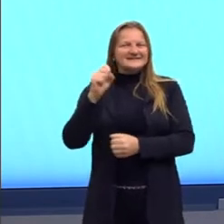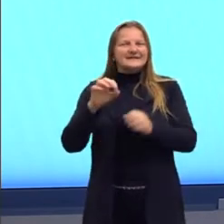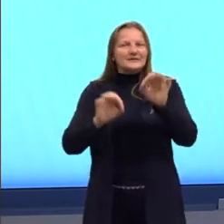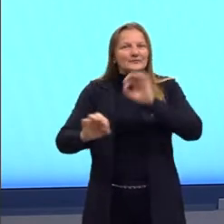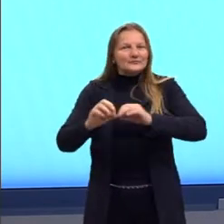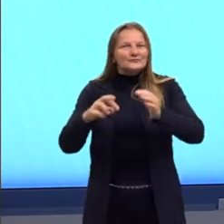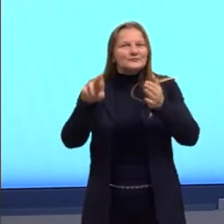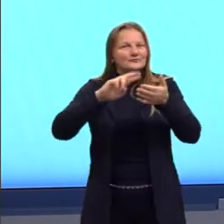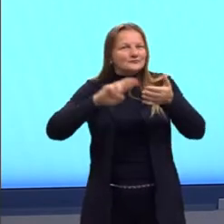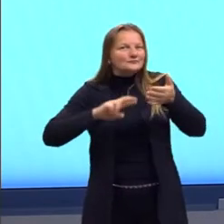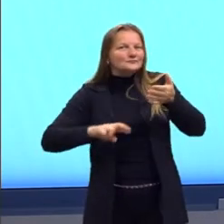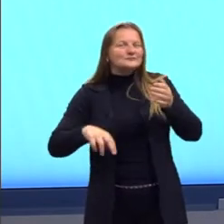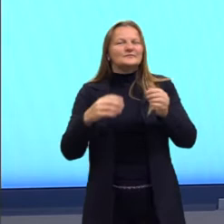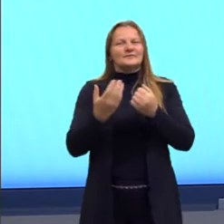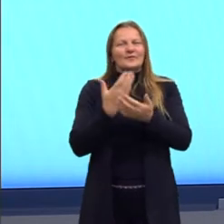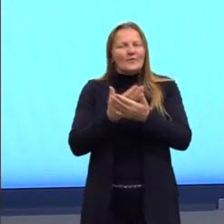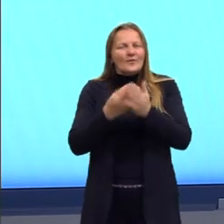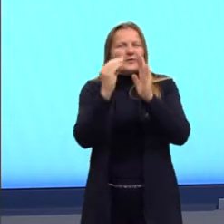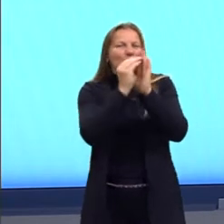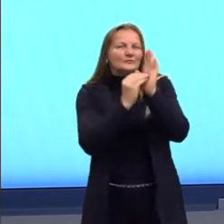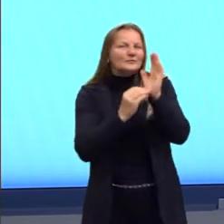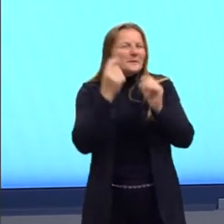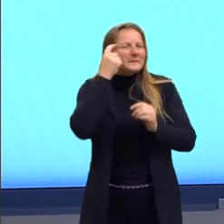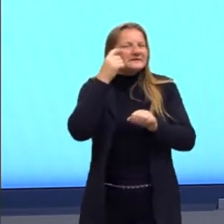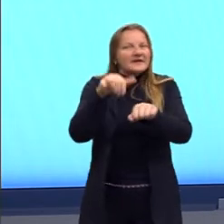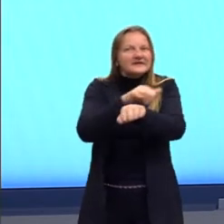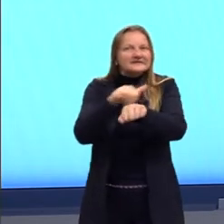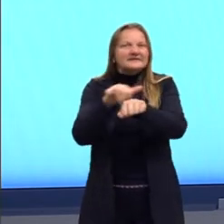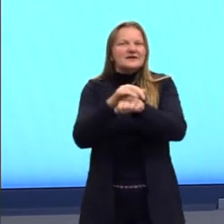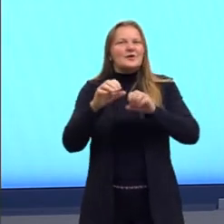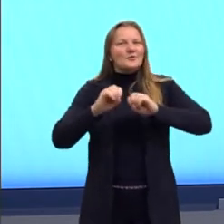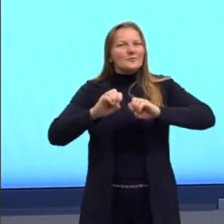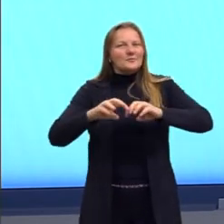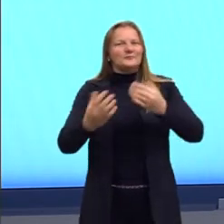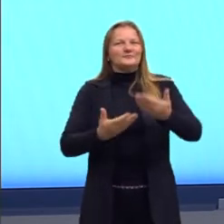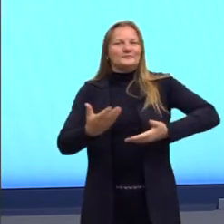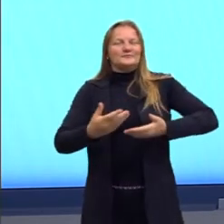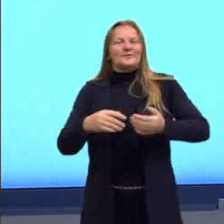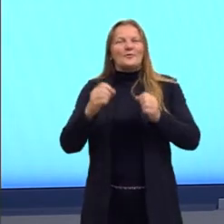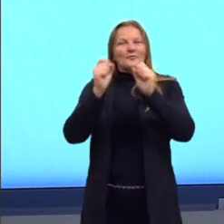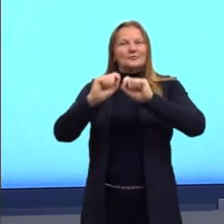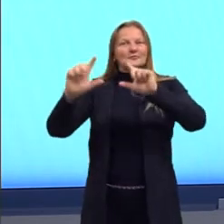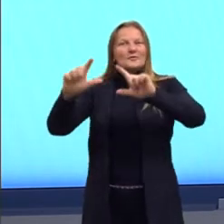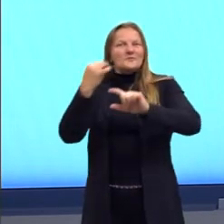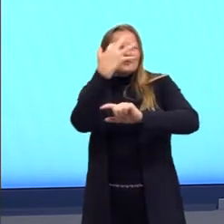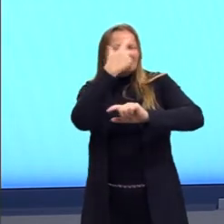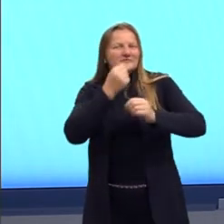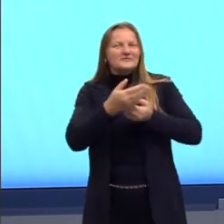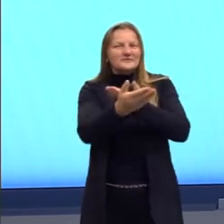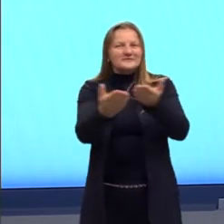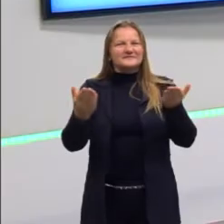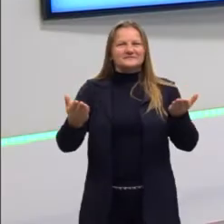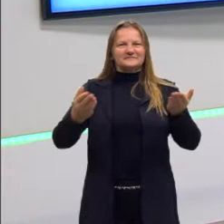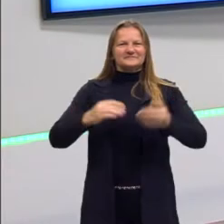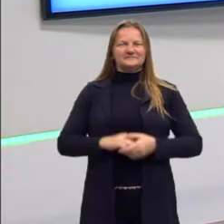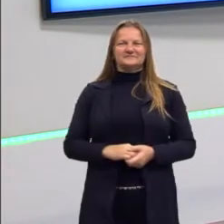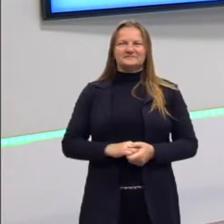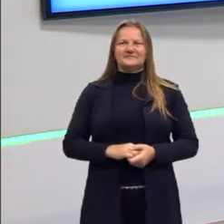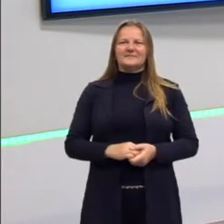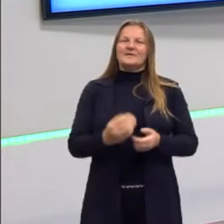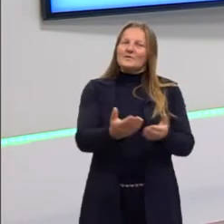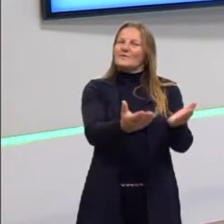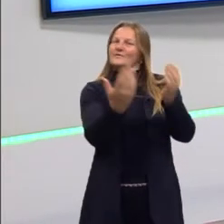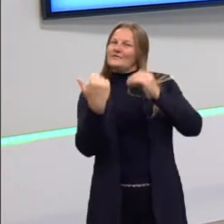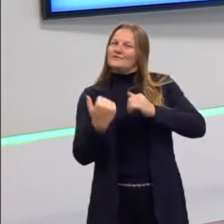revisar os conteúdos das aulas, pensar as melhores estratégias e pensar como é que esse slide pode ficar bonitinho aí para vocês. E vamos